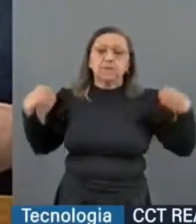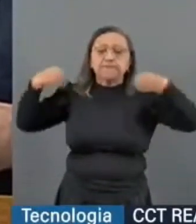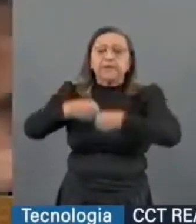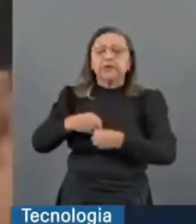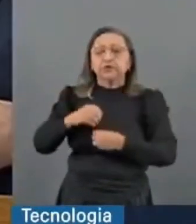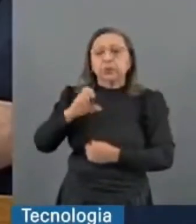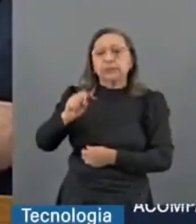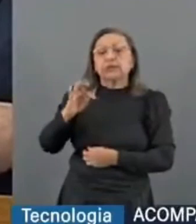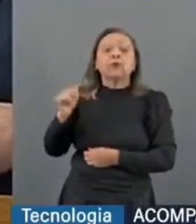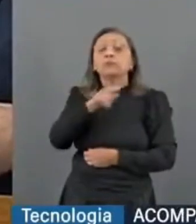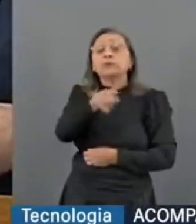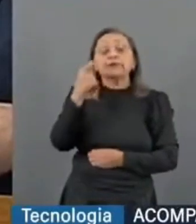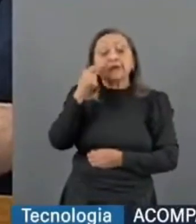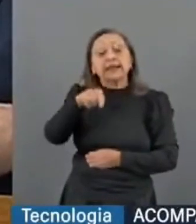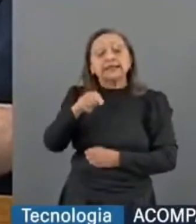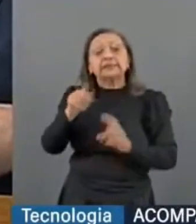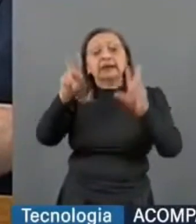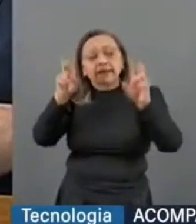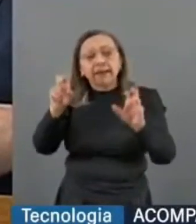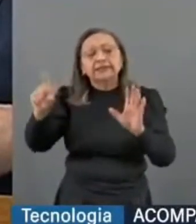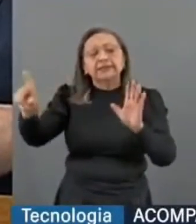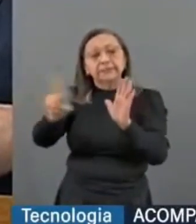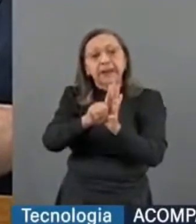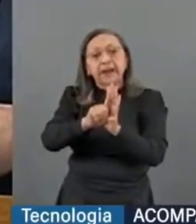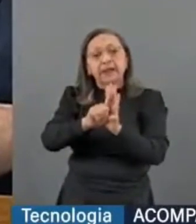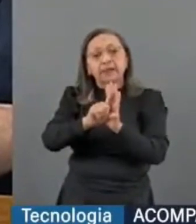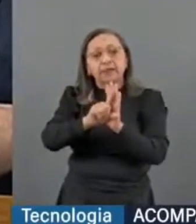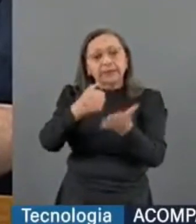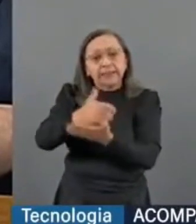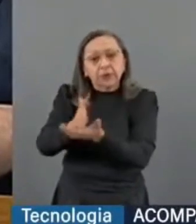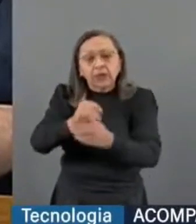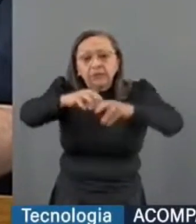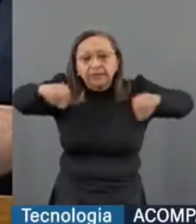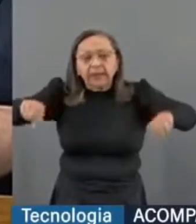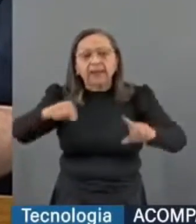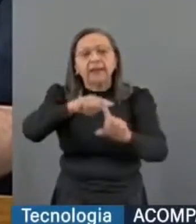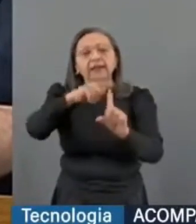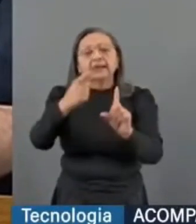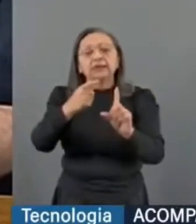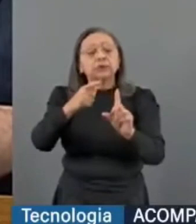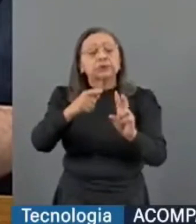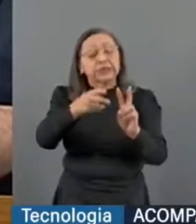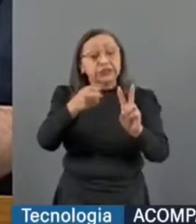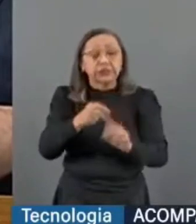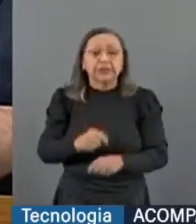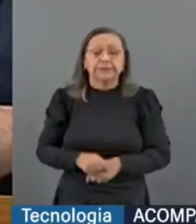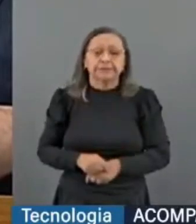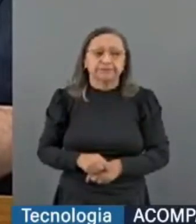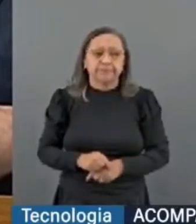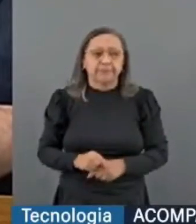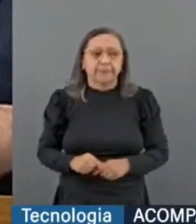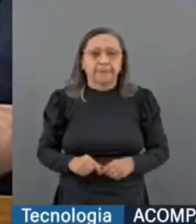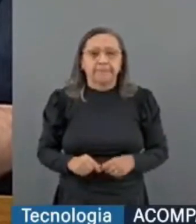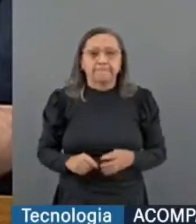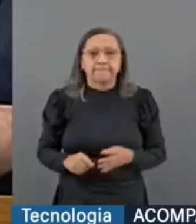trabalharia nessa questão de marco temporal de terra indígena? E, para finalizar, e eu já lhe agradeço pela